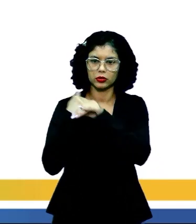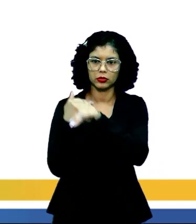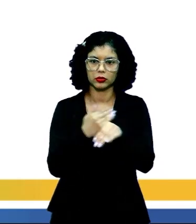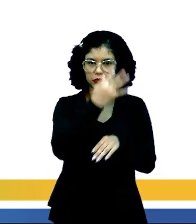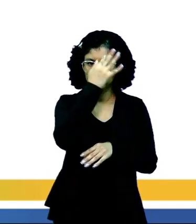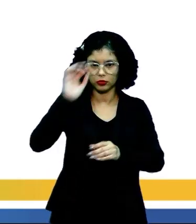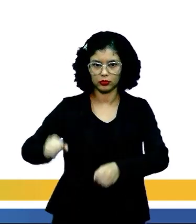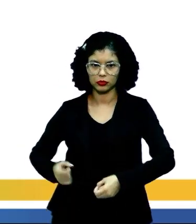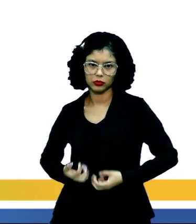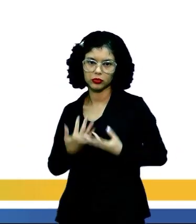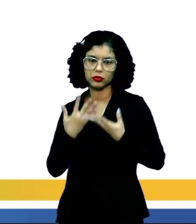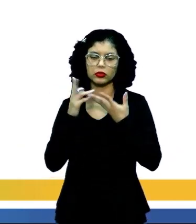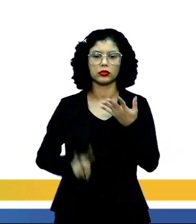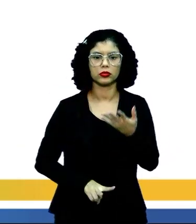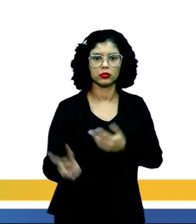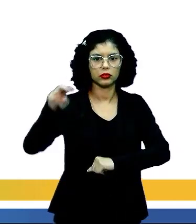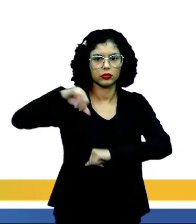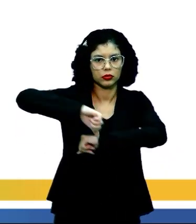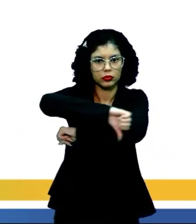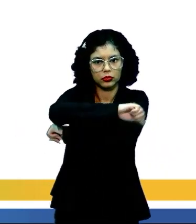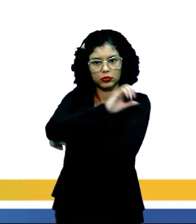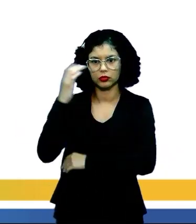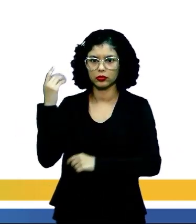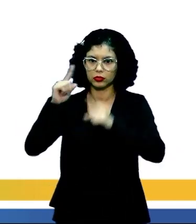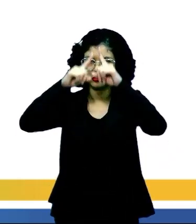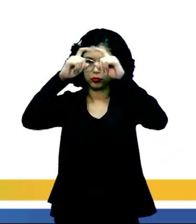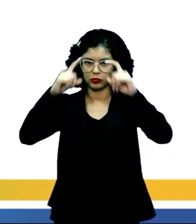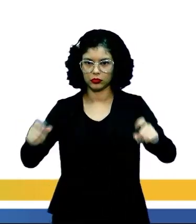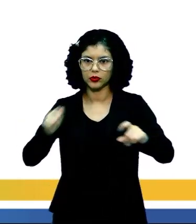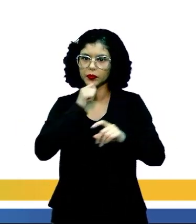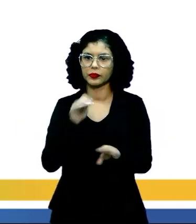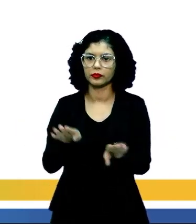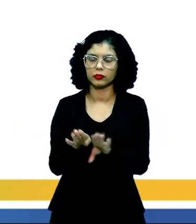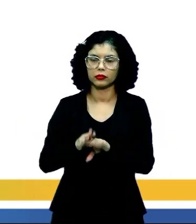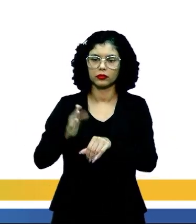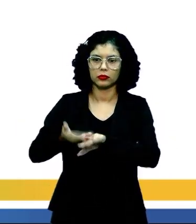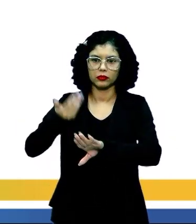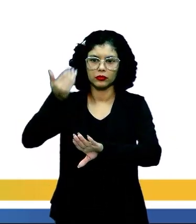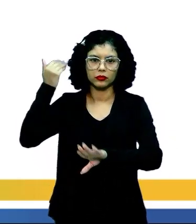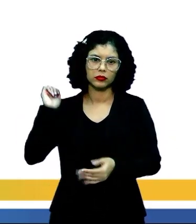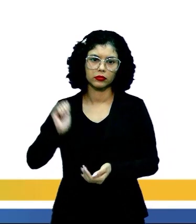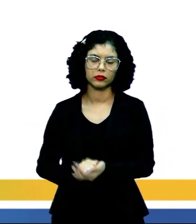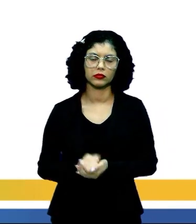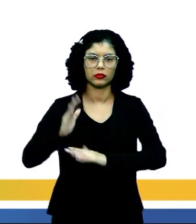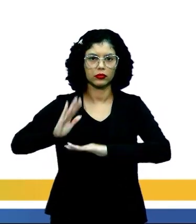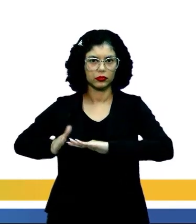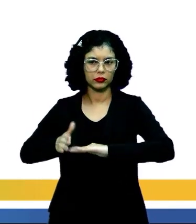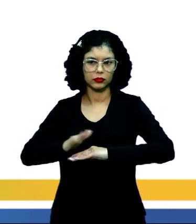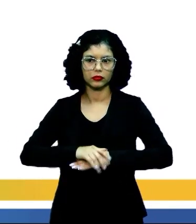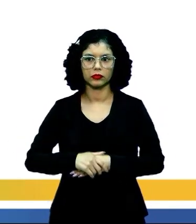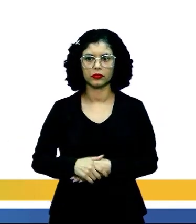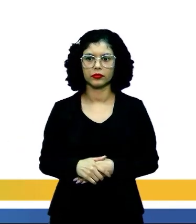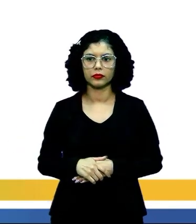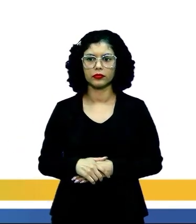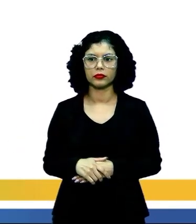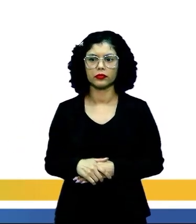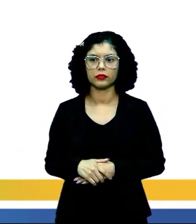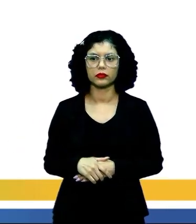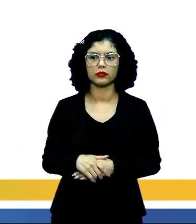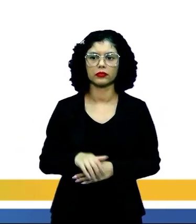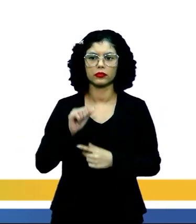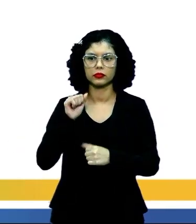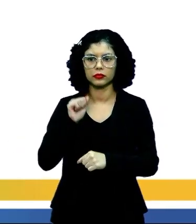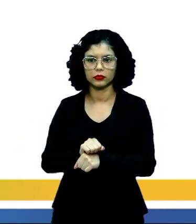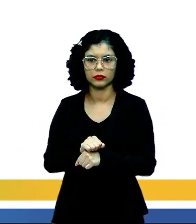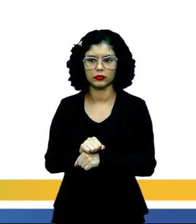incorpora valores morais e científicos, mais tarde renovados pelos modernistas. Dá uma